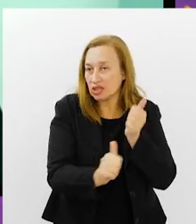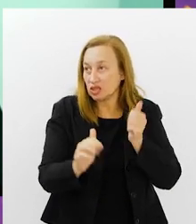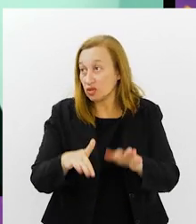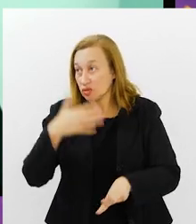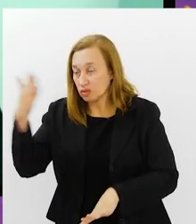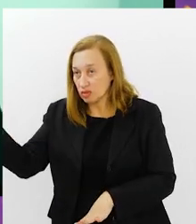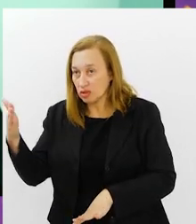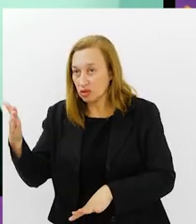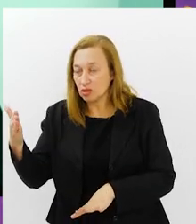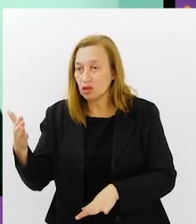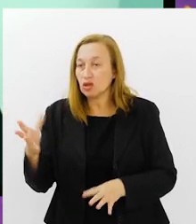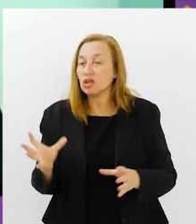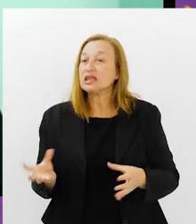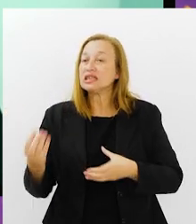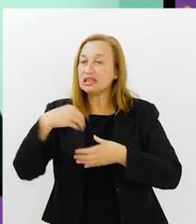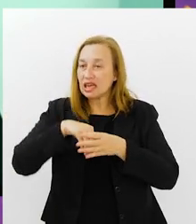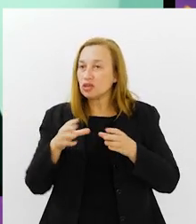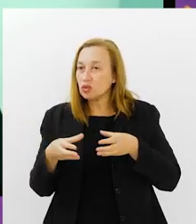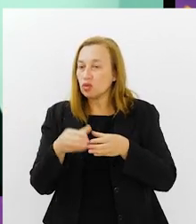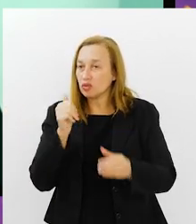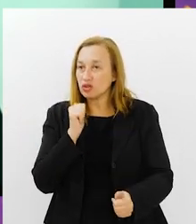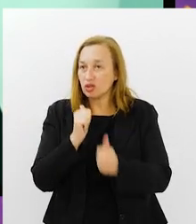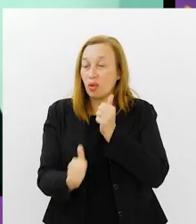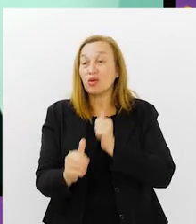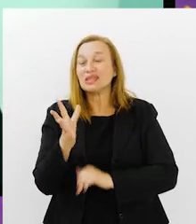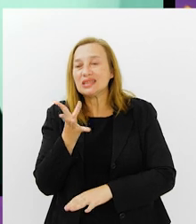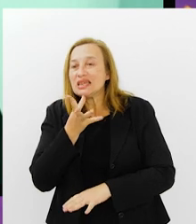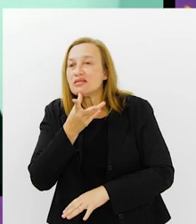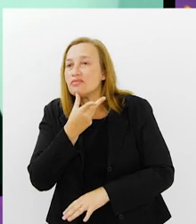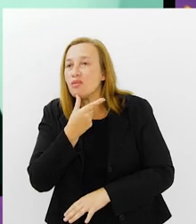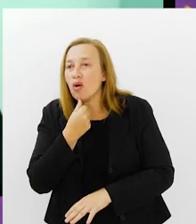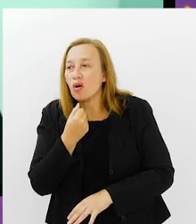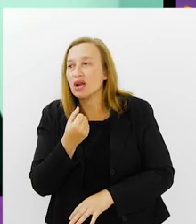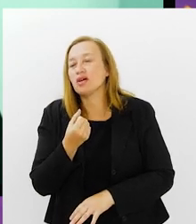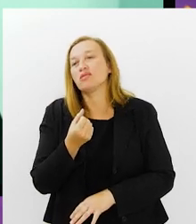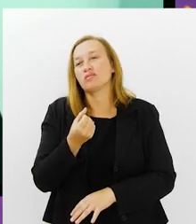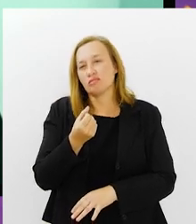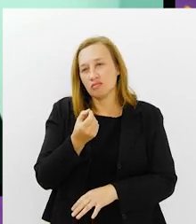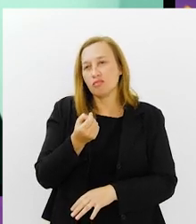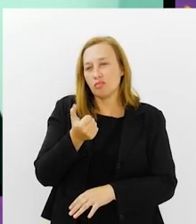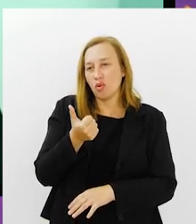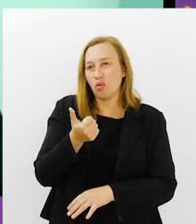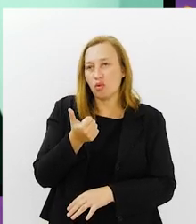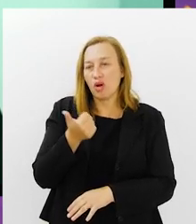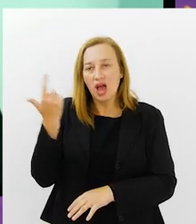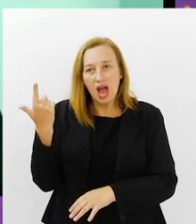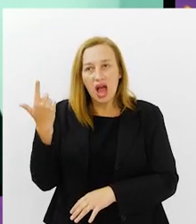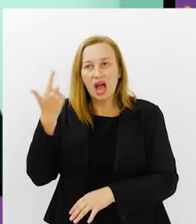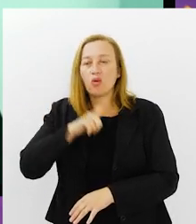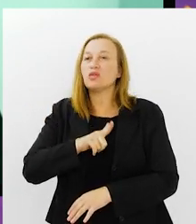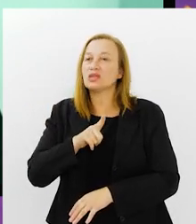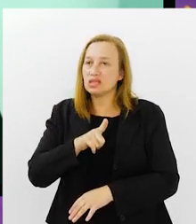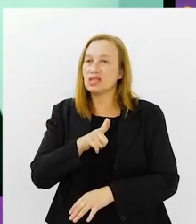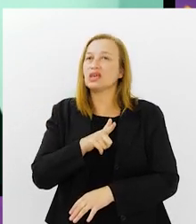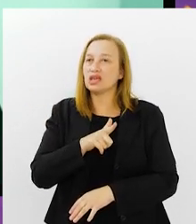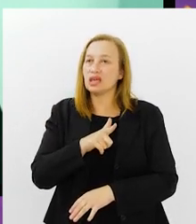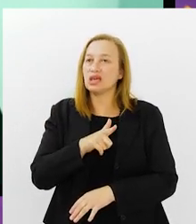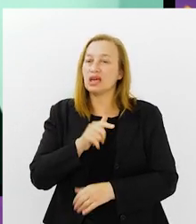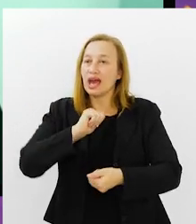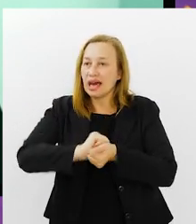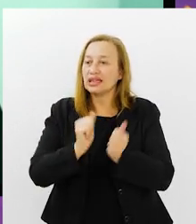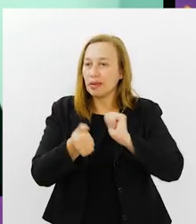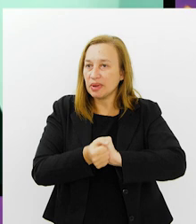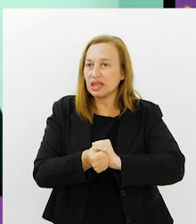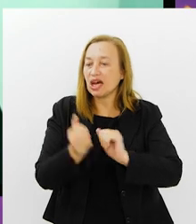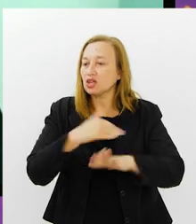normalmente, normalmente, demora muito até fazer esse time jogar bola. Você sabe disso. Ah,